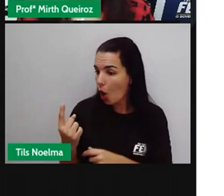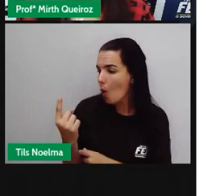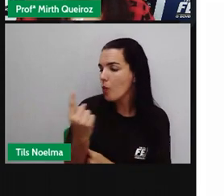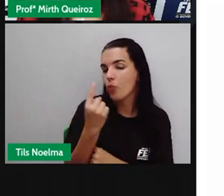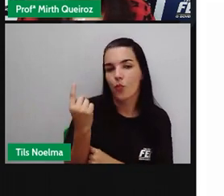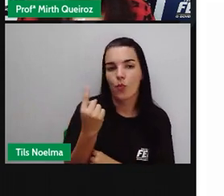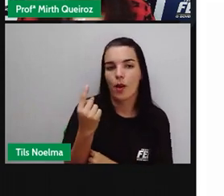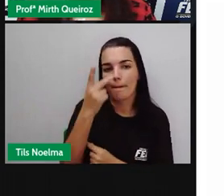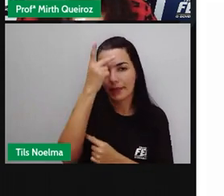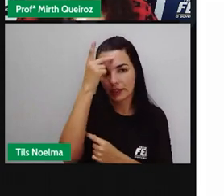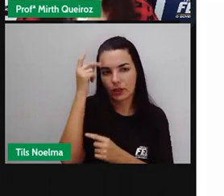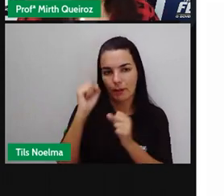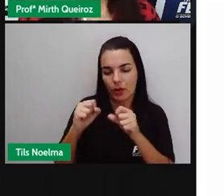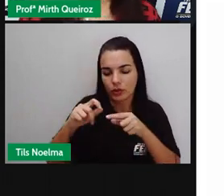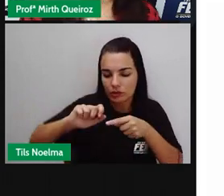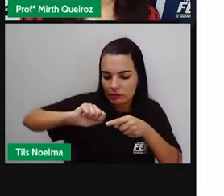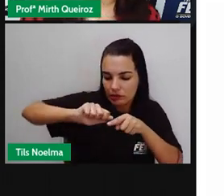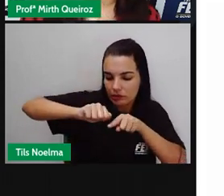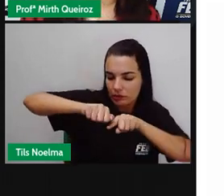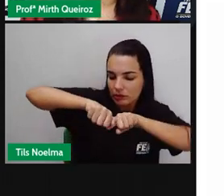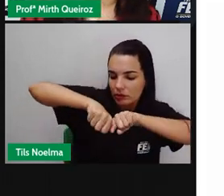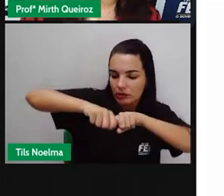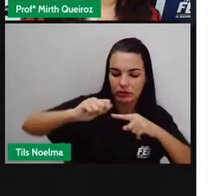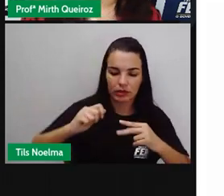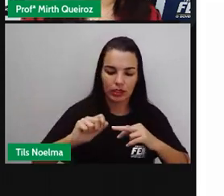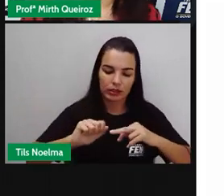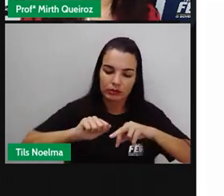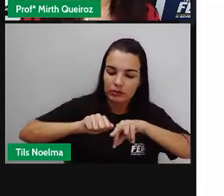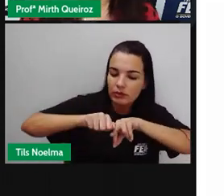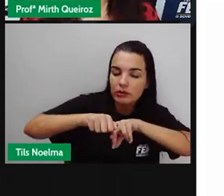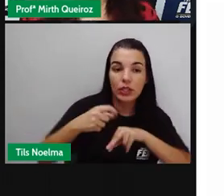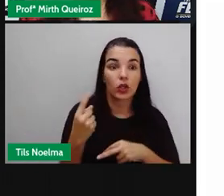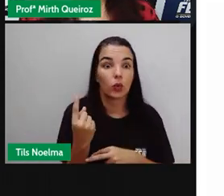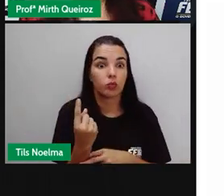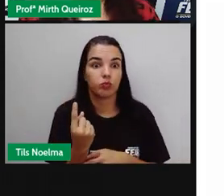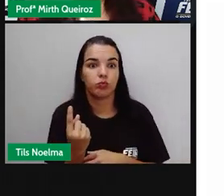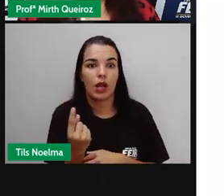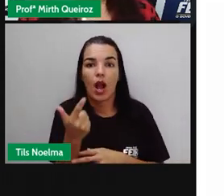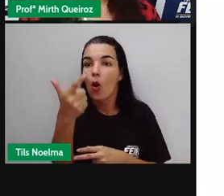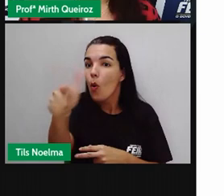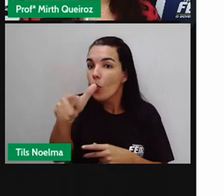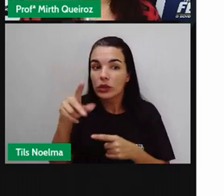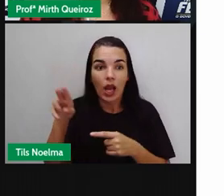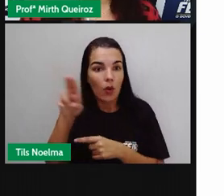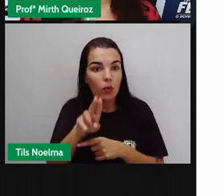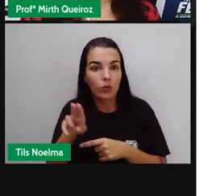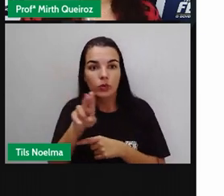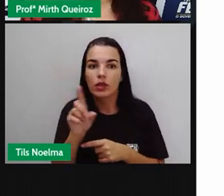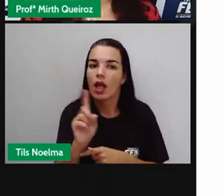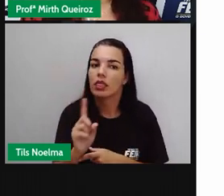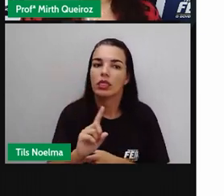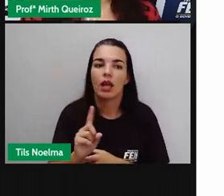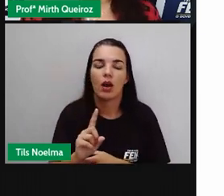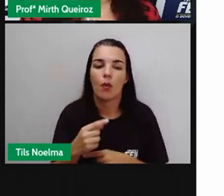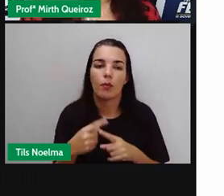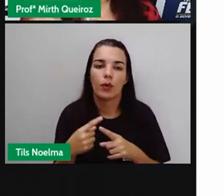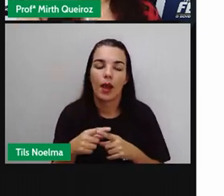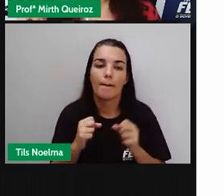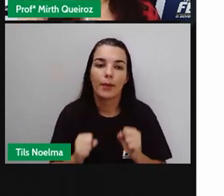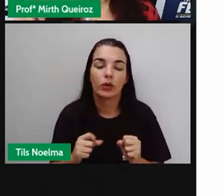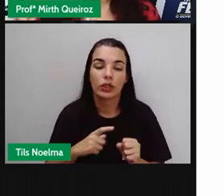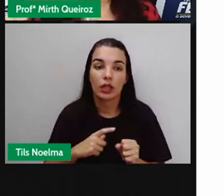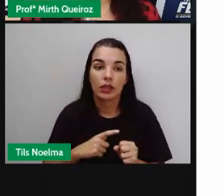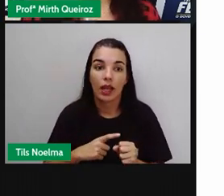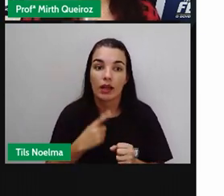alicate de outra pessoa, porque aquela pessoa, ela pode carregar alguma doença ali, até mesmo no sangue, né? Porque pode provocar